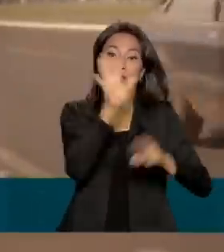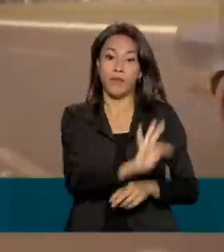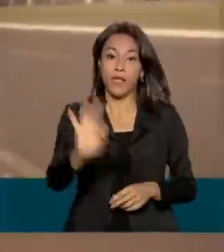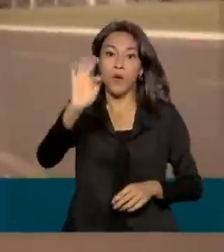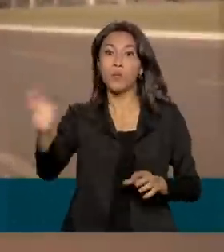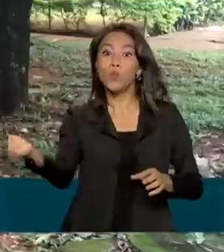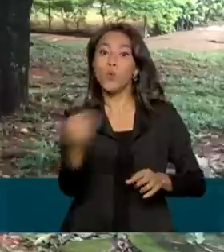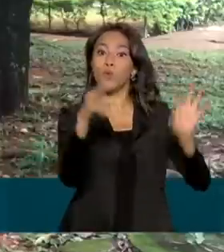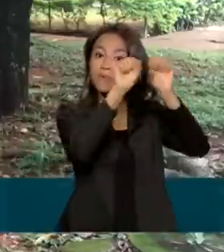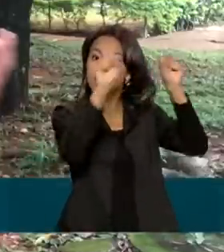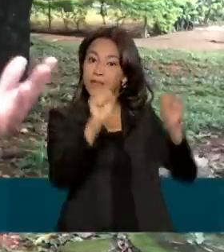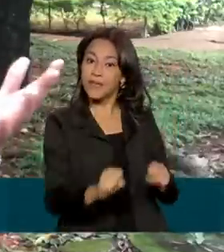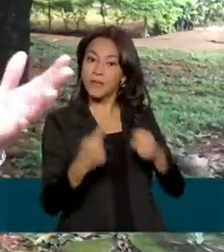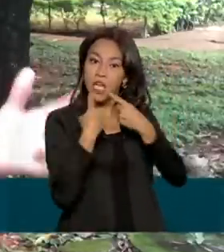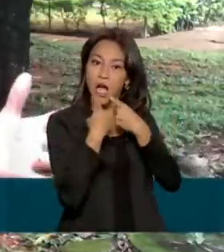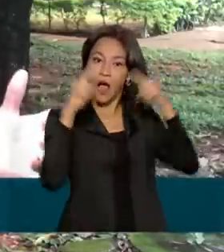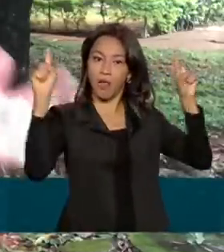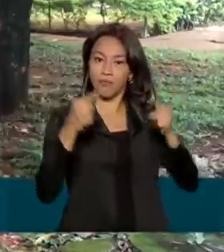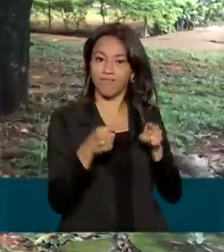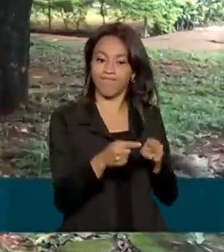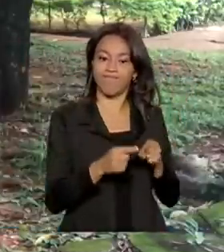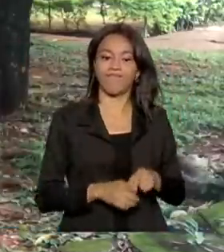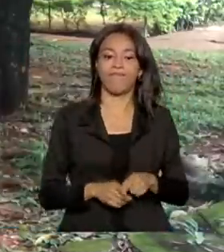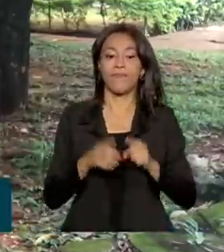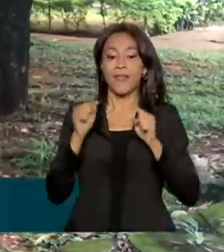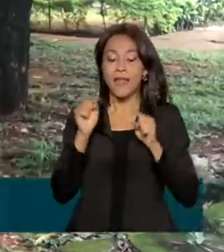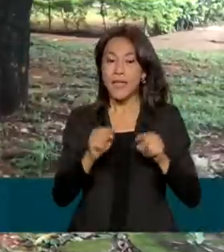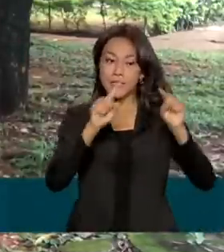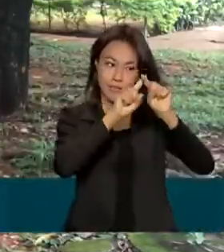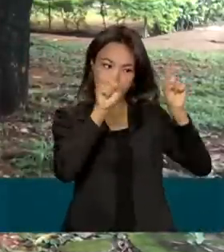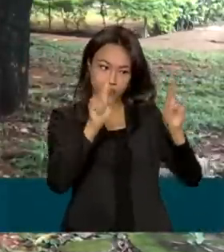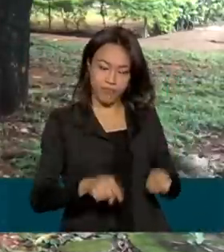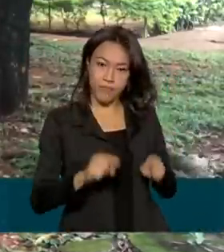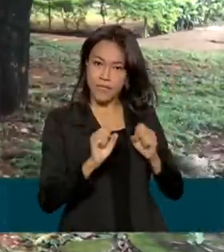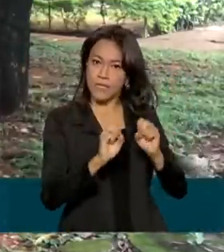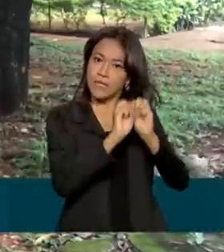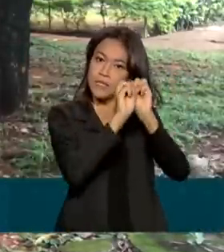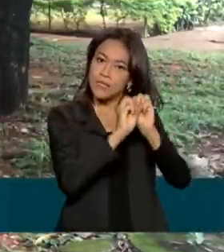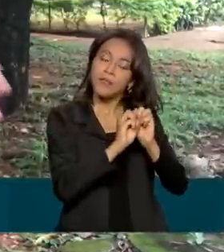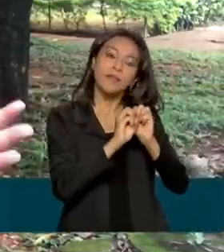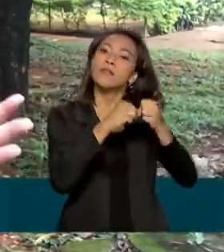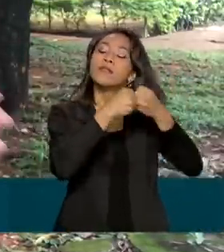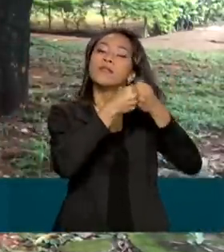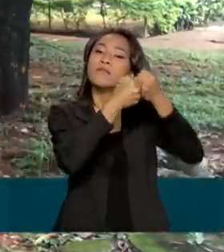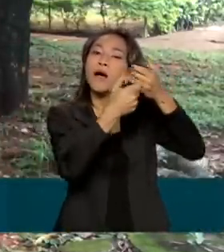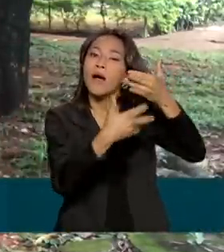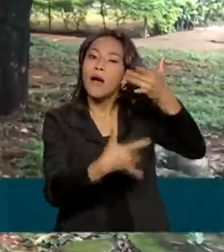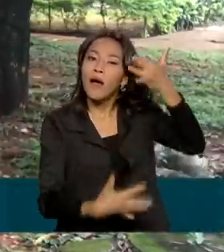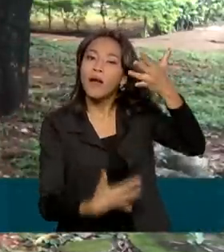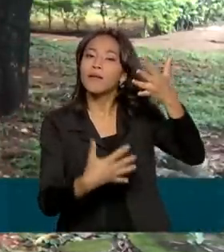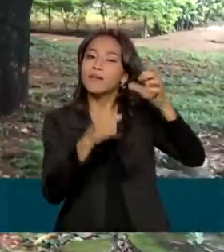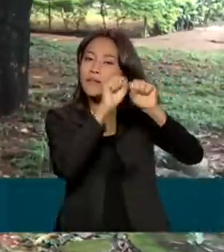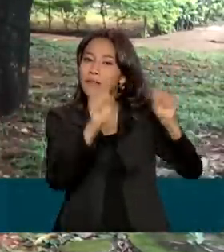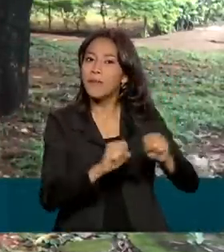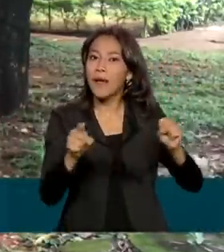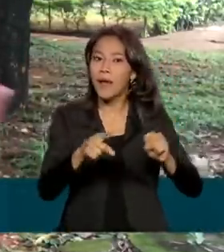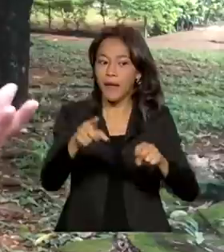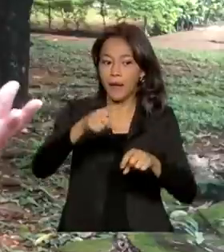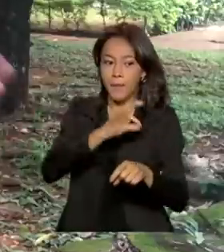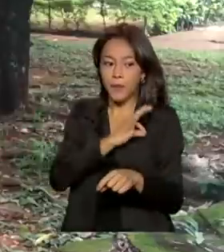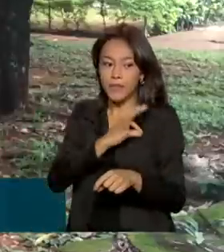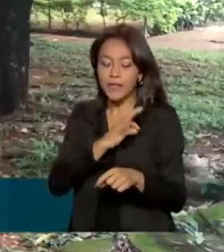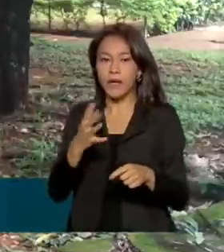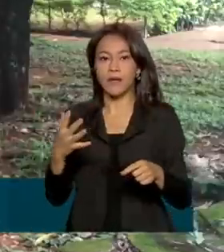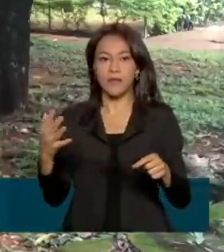de denúncias. O Sinal Agro pretende agilizar a comunicação entre produtores rurais e a polícia quando ocorrer o